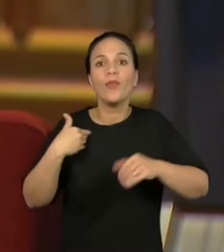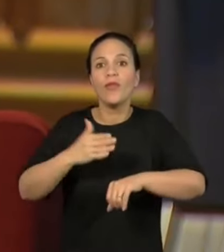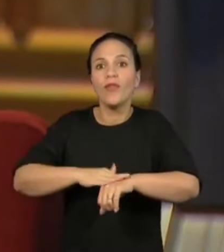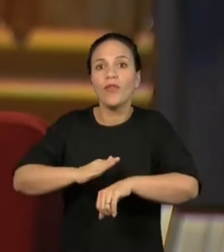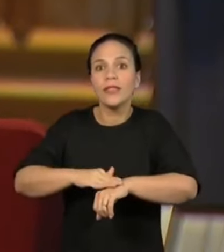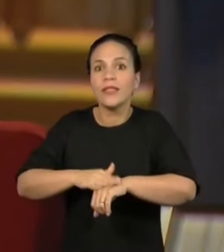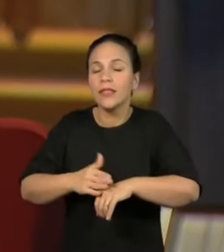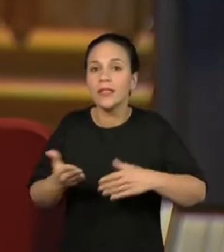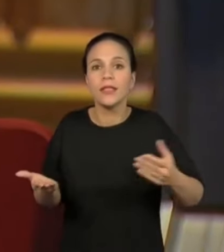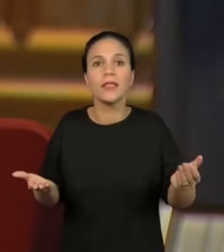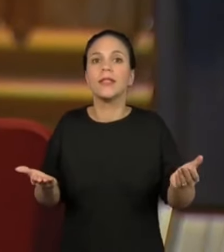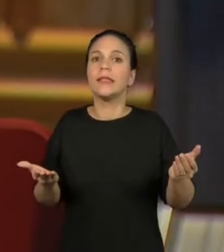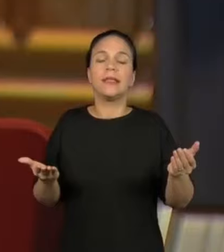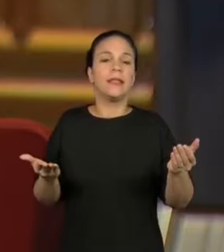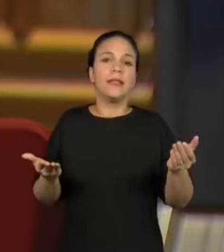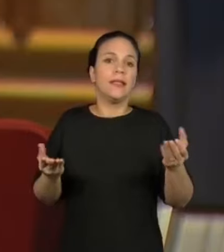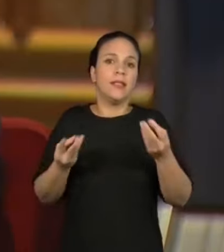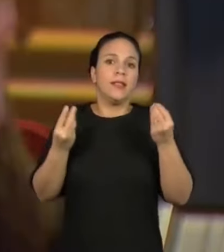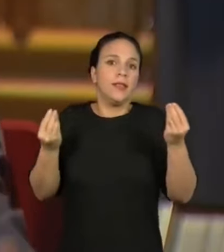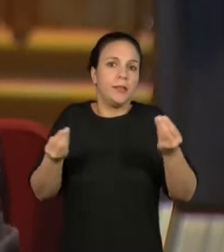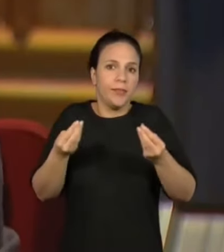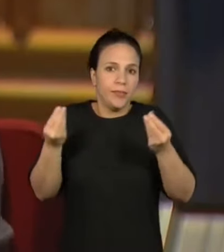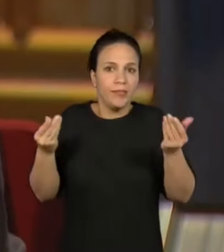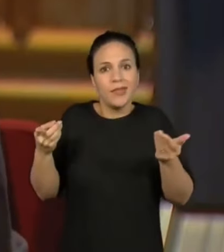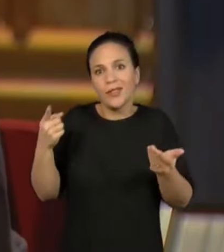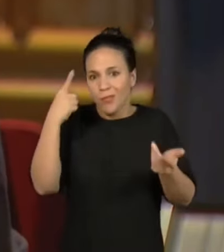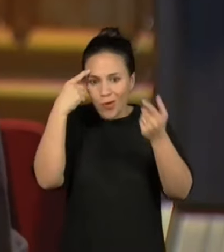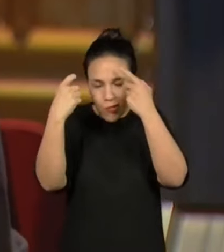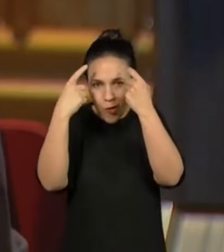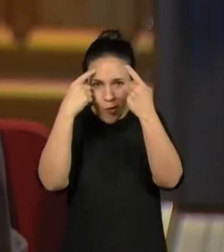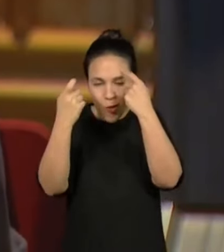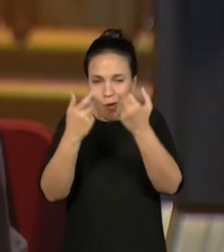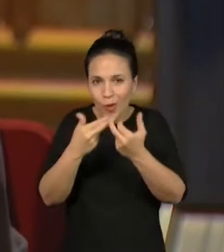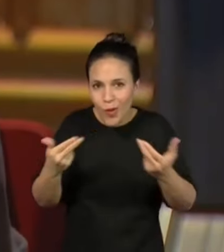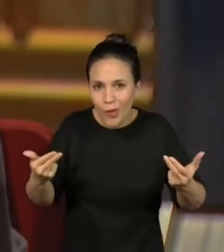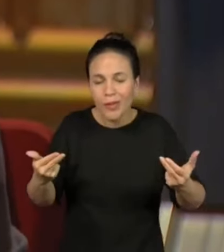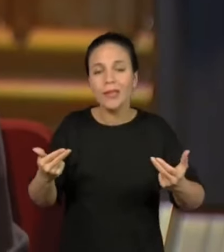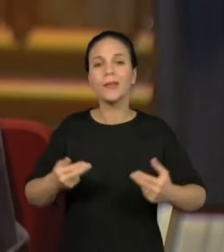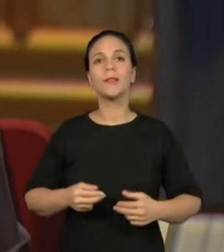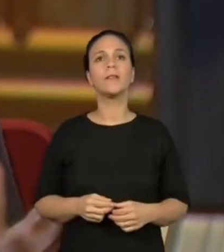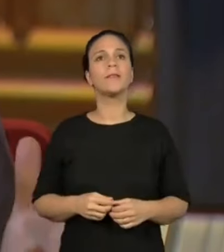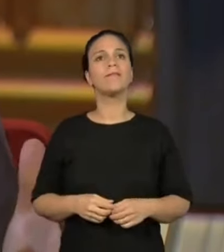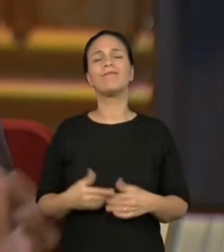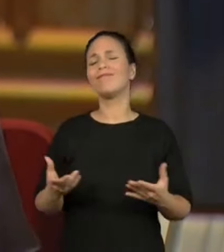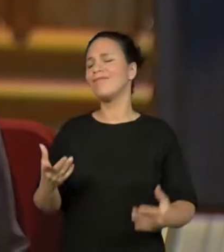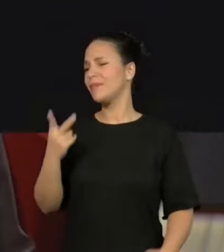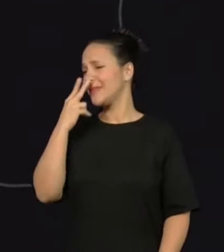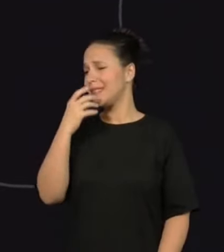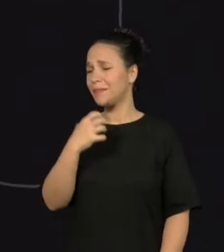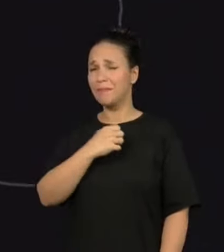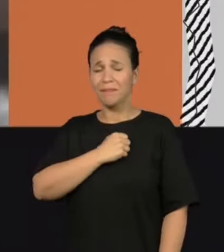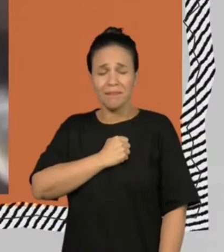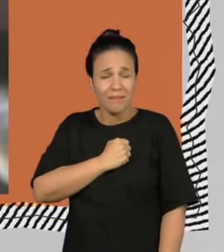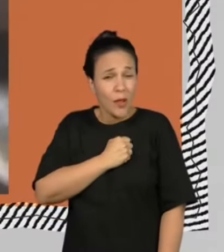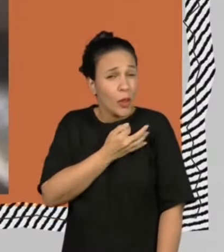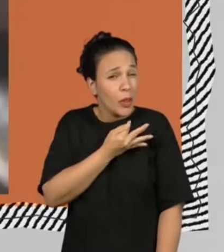aquilo que foi as suas últimas criações e tudo mais. É uma dor ainda.